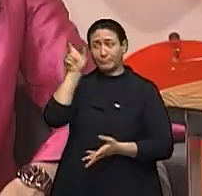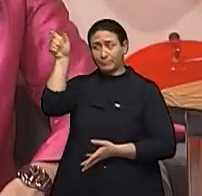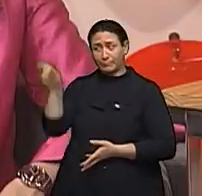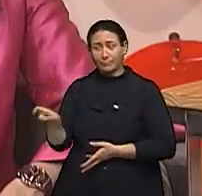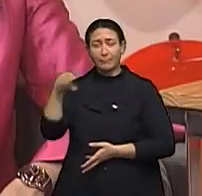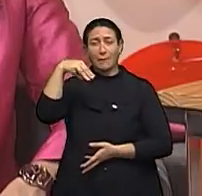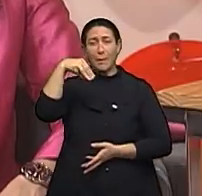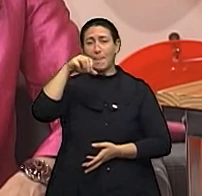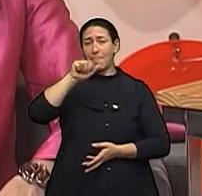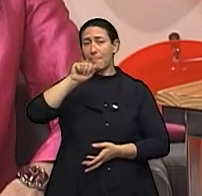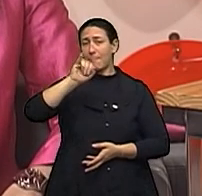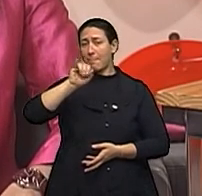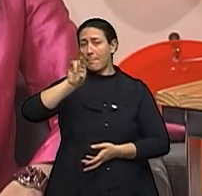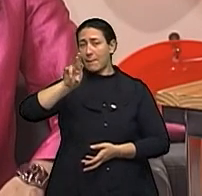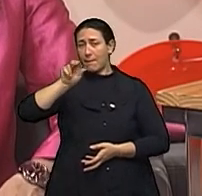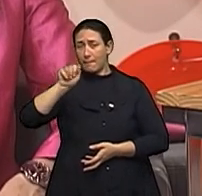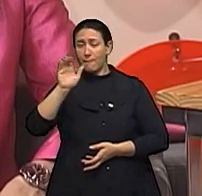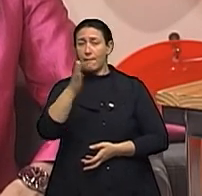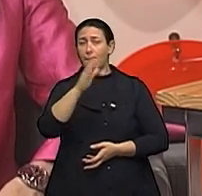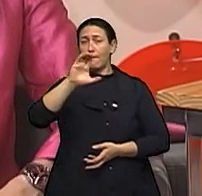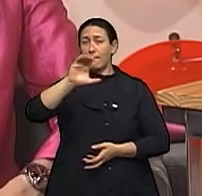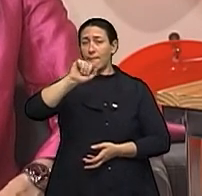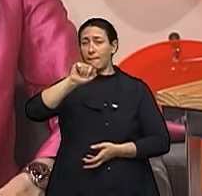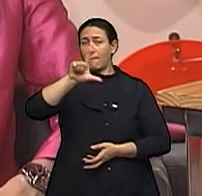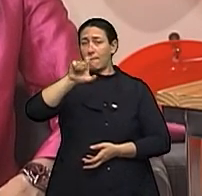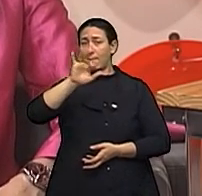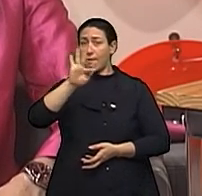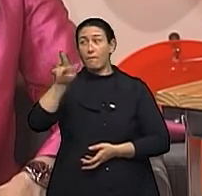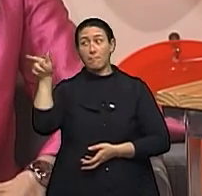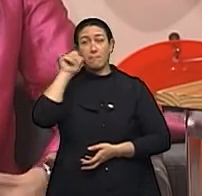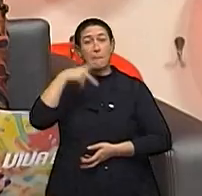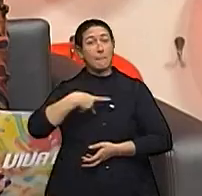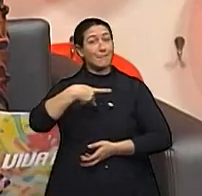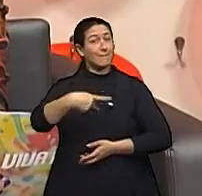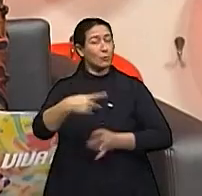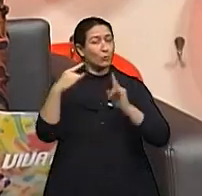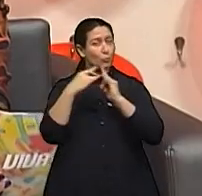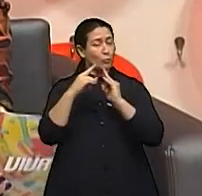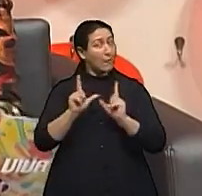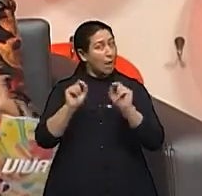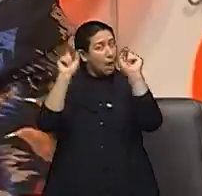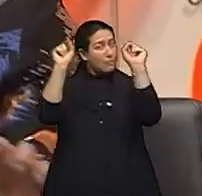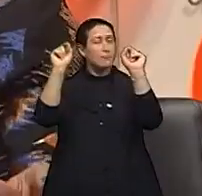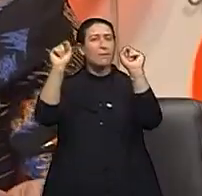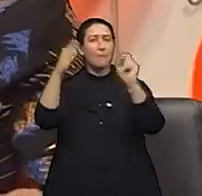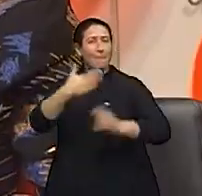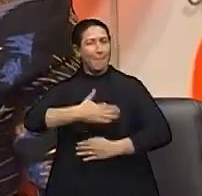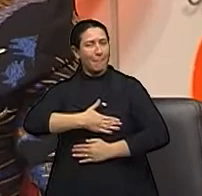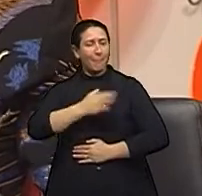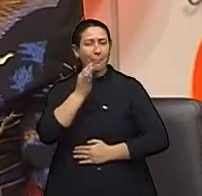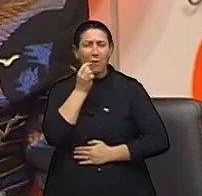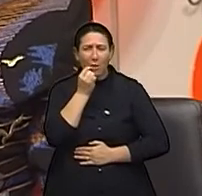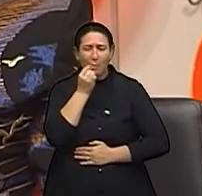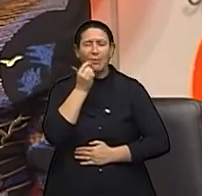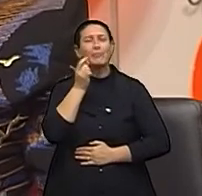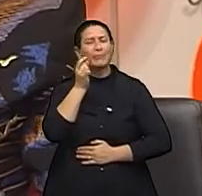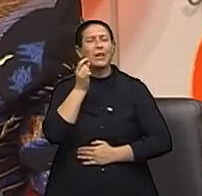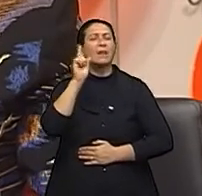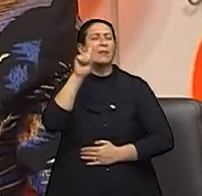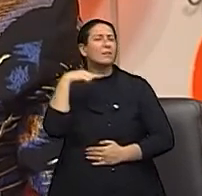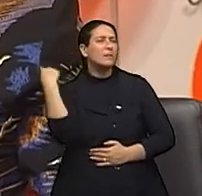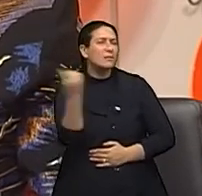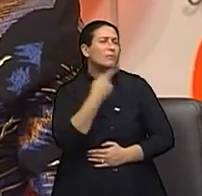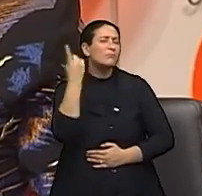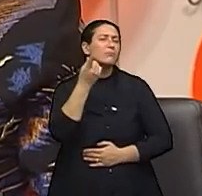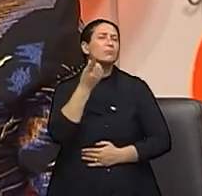Mayra Kalef, presidente do Instituto da Mama do Rio Grande do Sul. Mas antes nós vamos conhecer a história de